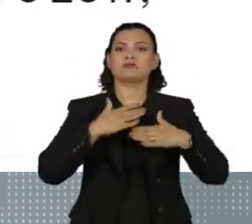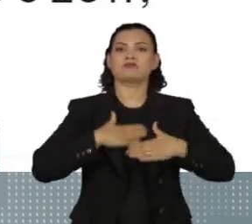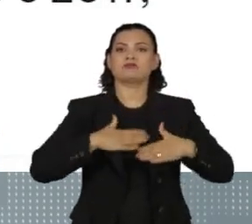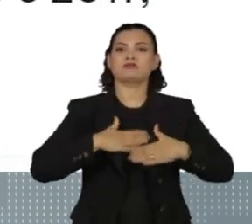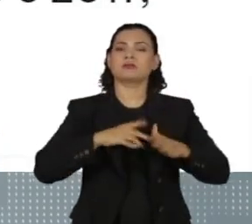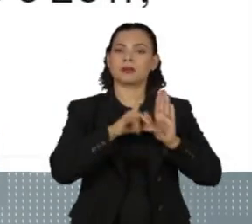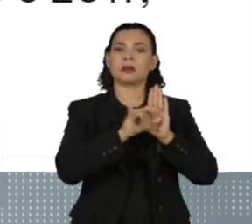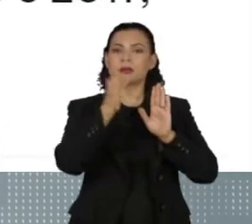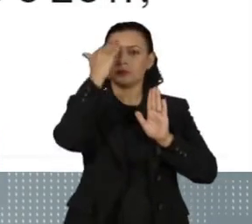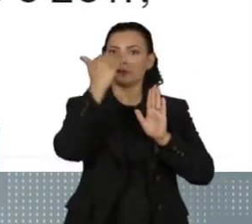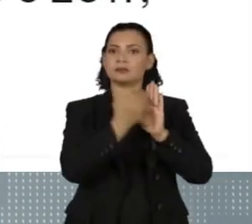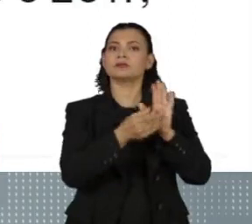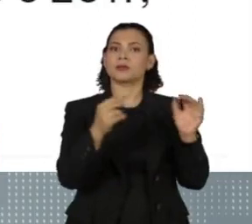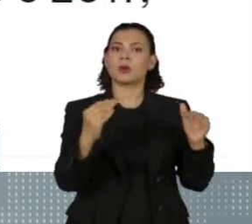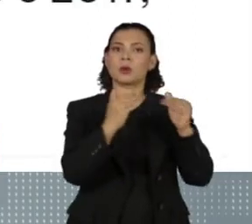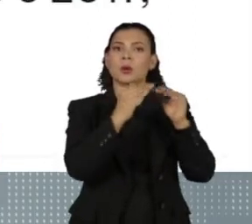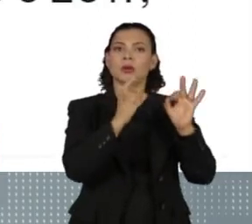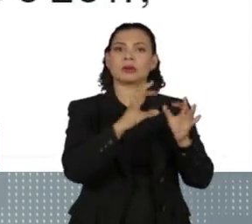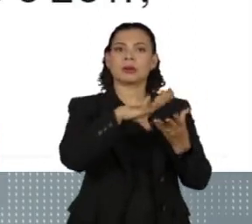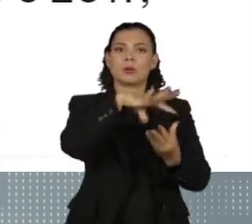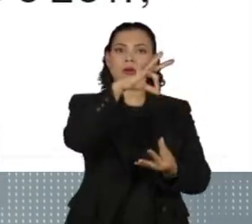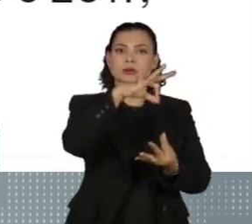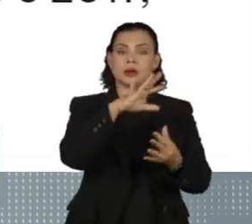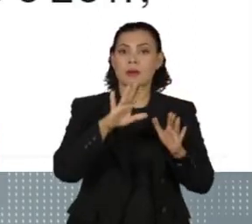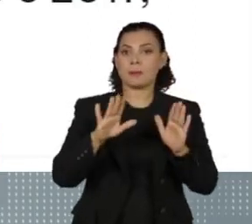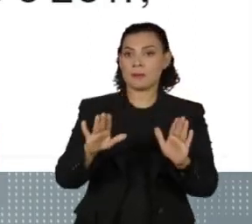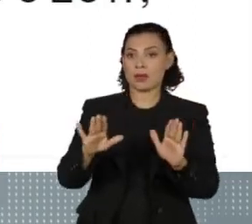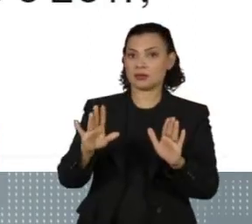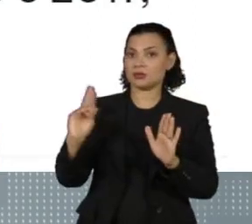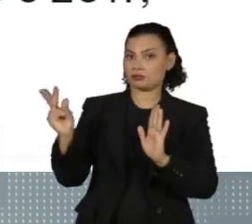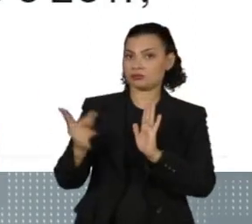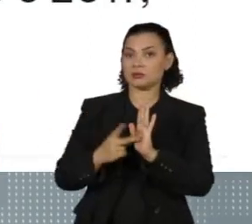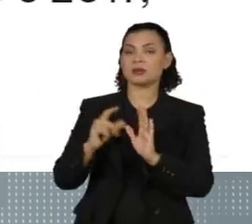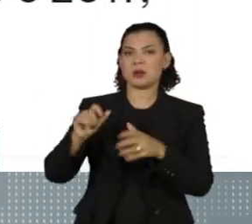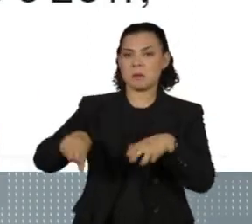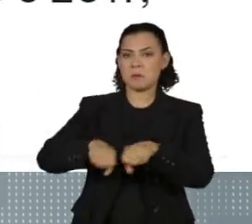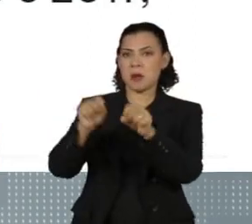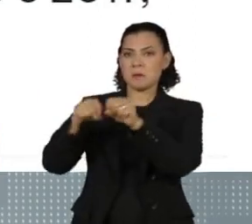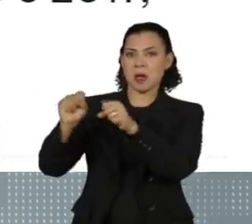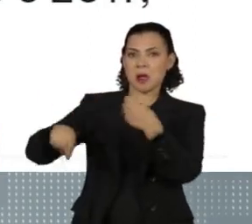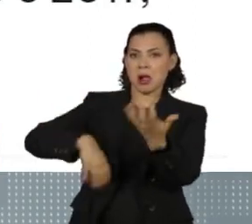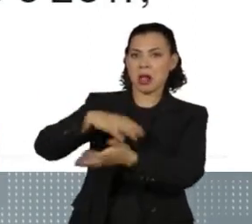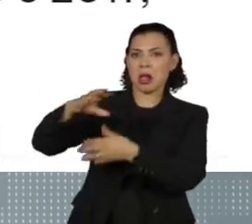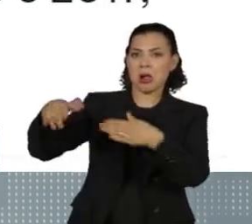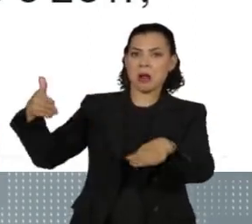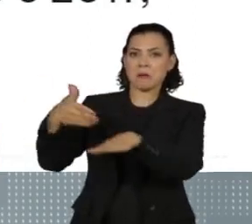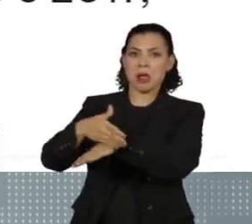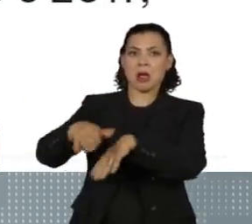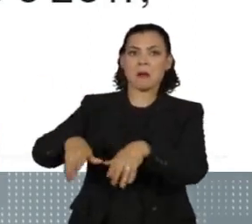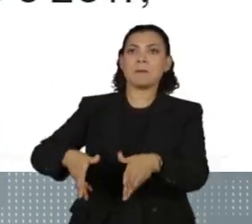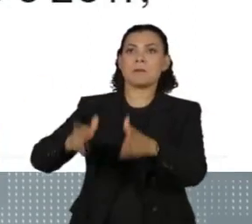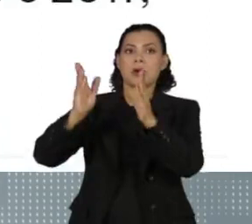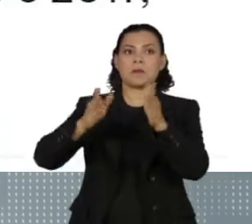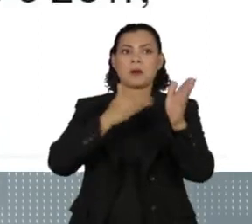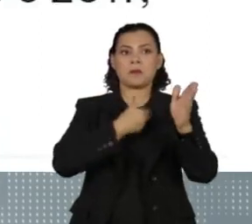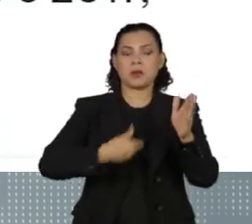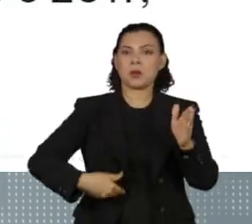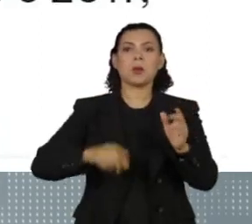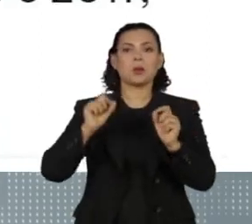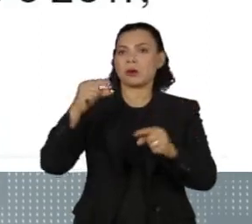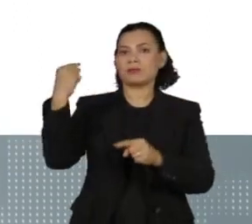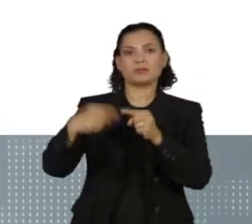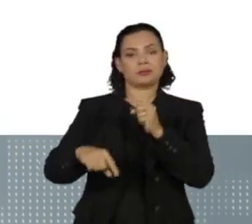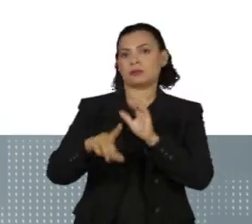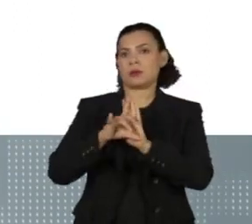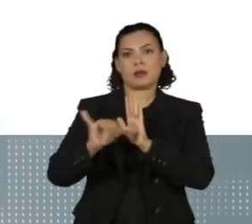na forma da lei fazem parte da democracia. Contudo, depredações e invasões de prédios públicos fogem